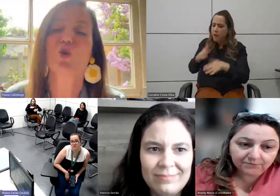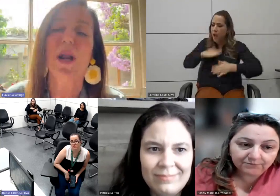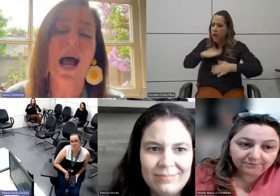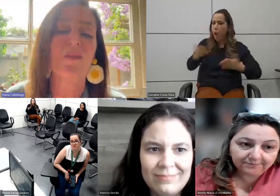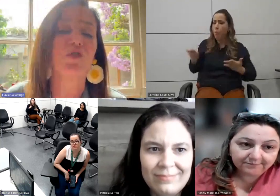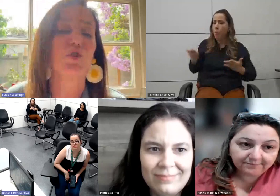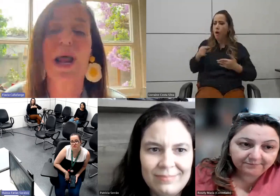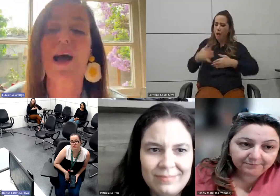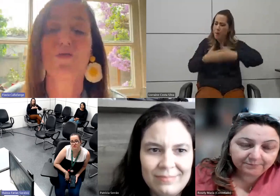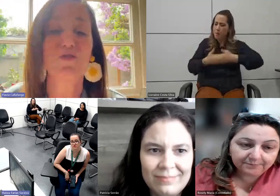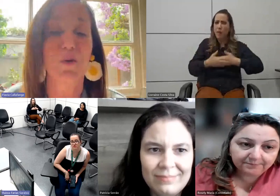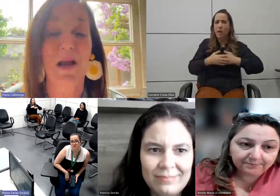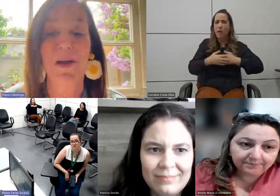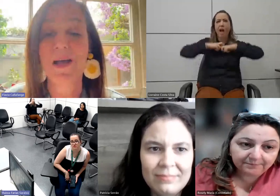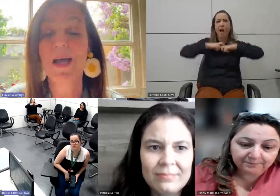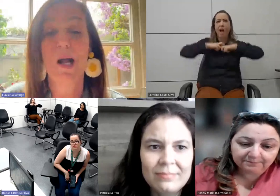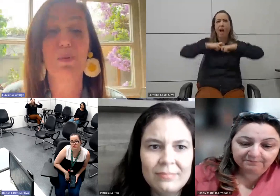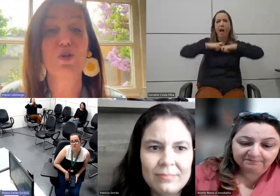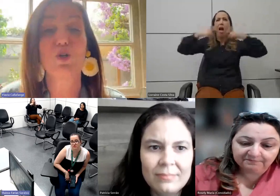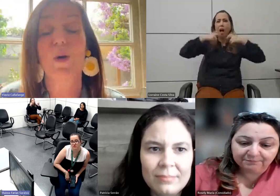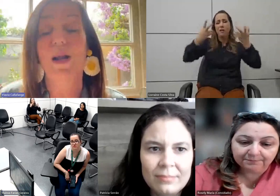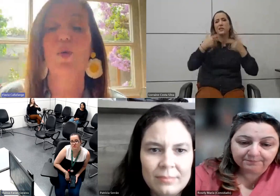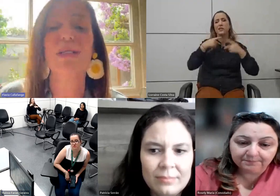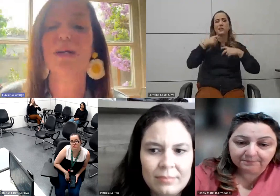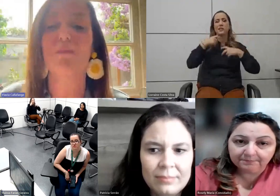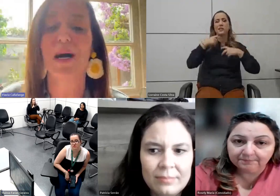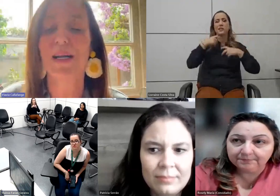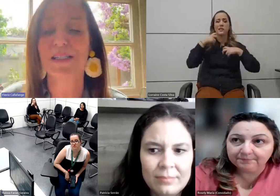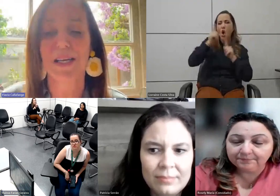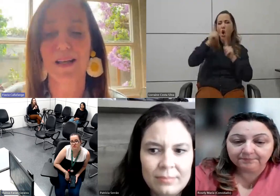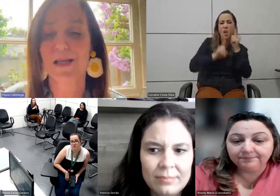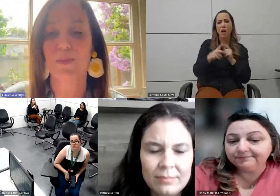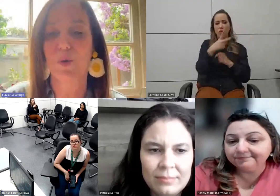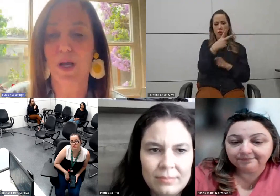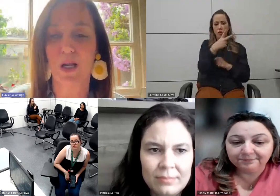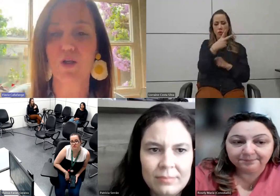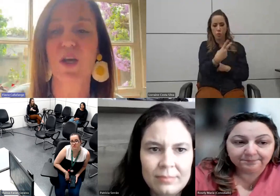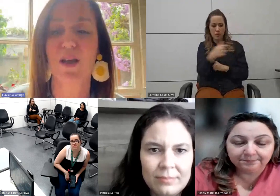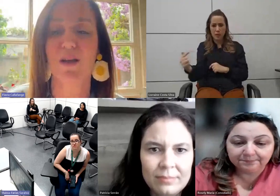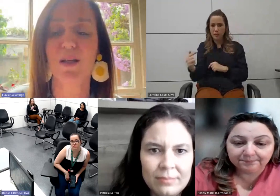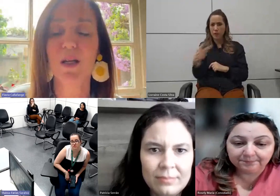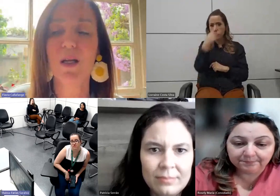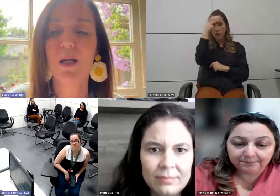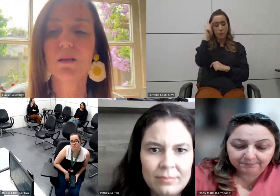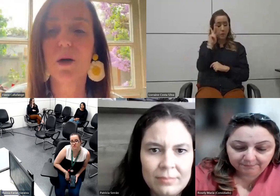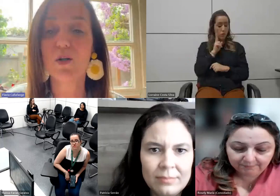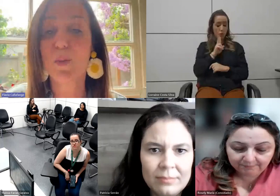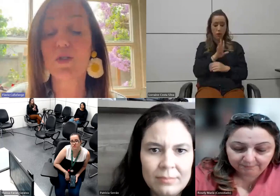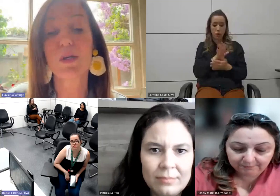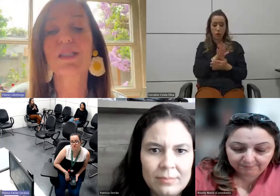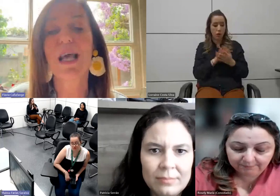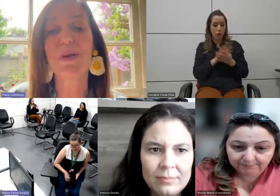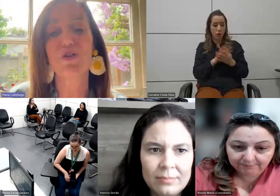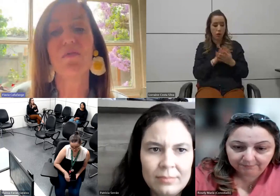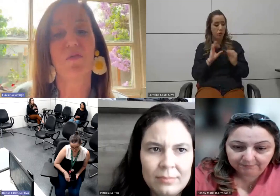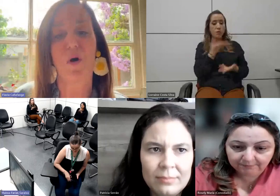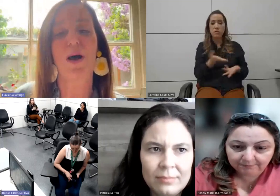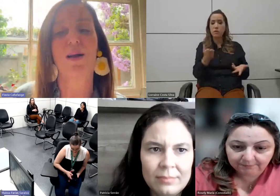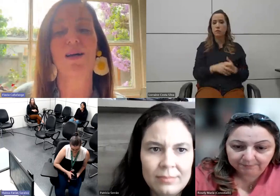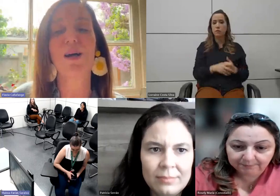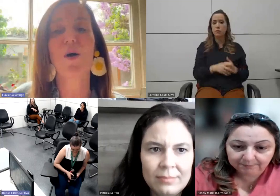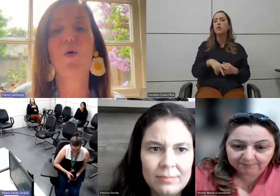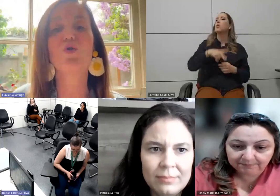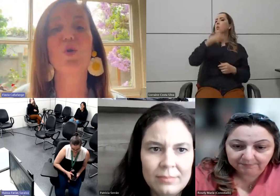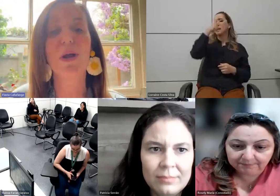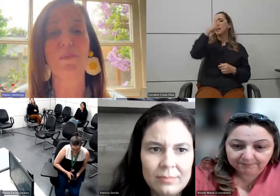bebê, ela chorava, chorava, chorava. Ela podia chorar duas semanas e ninguém sabia o que ela tinha. Então, as pessoas sempre de